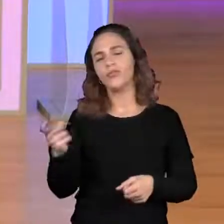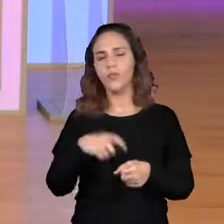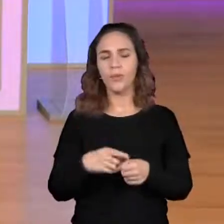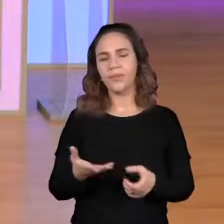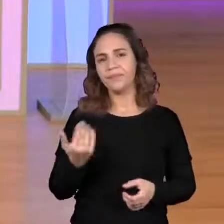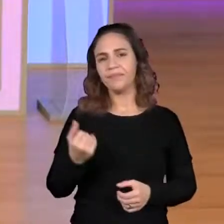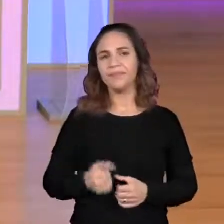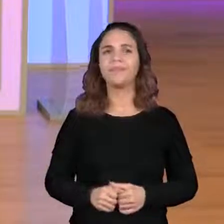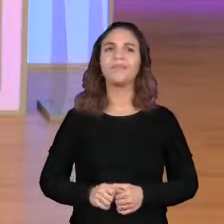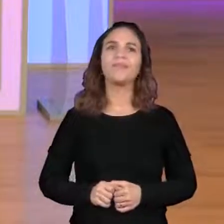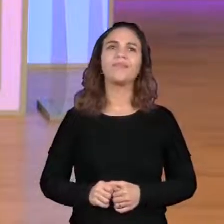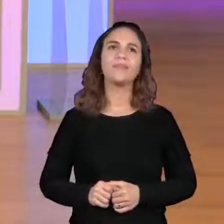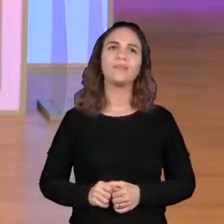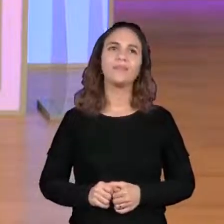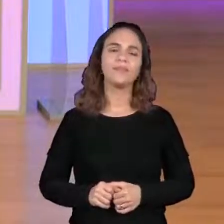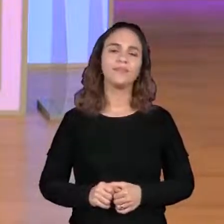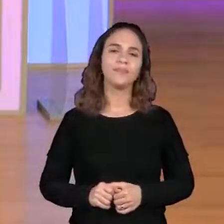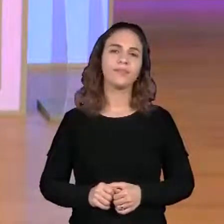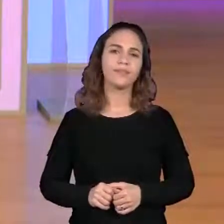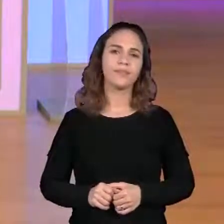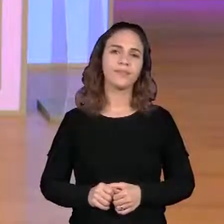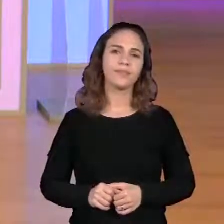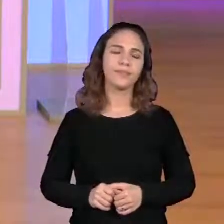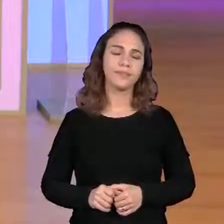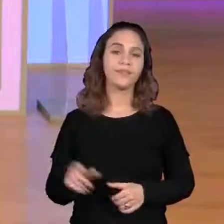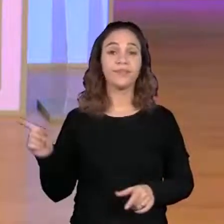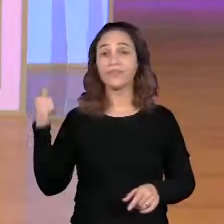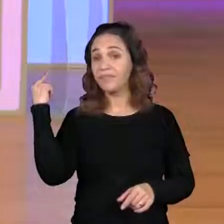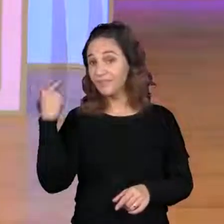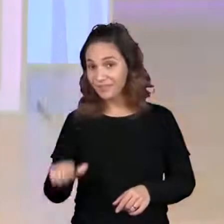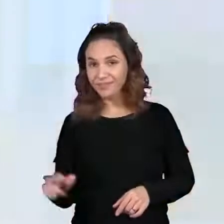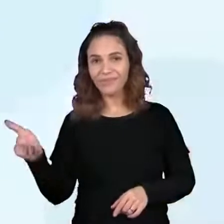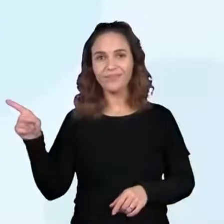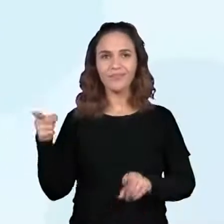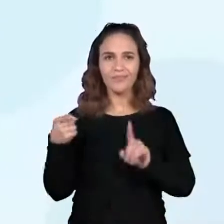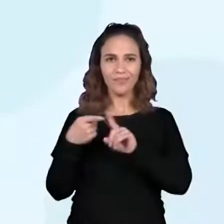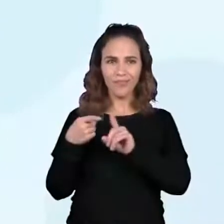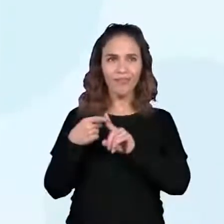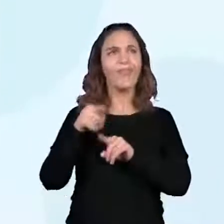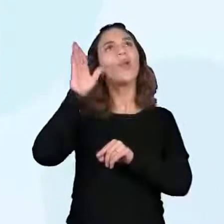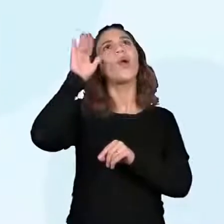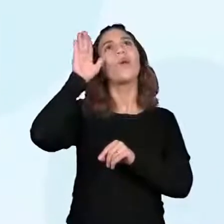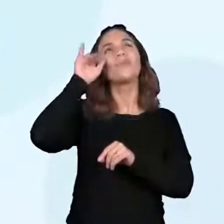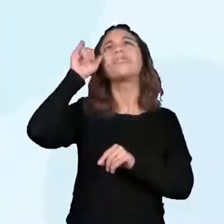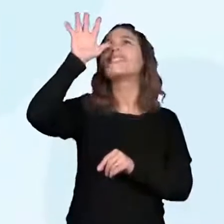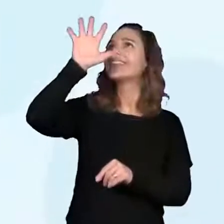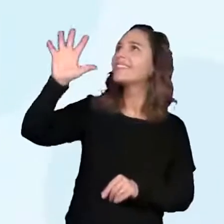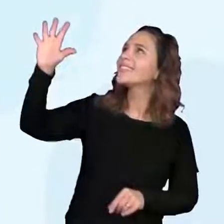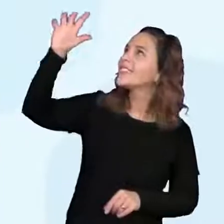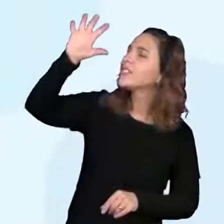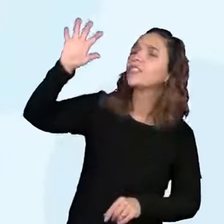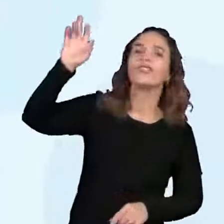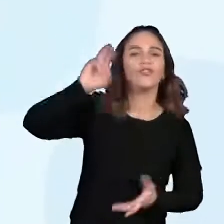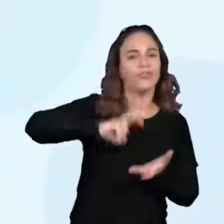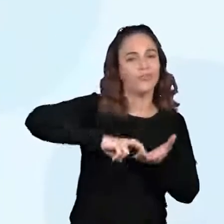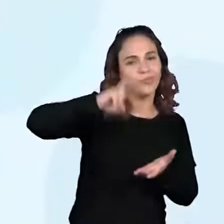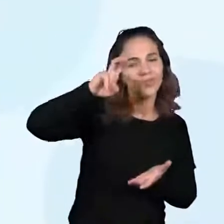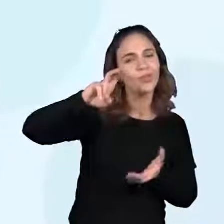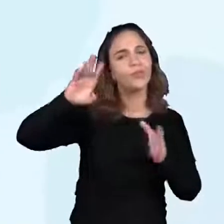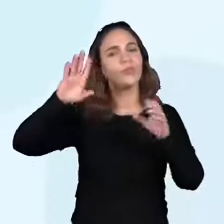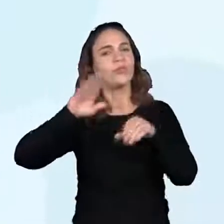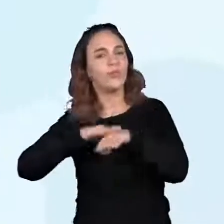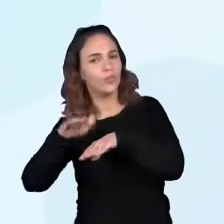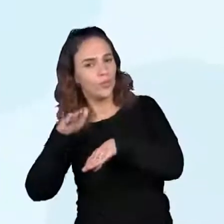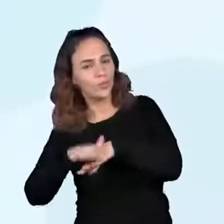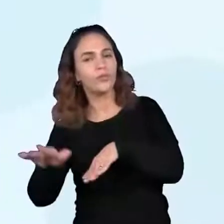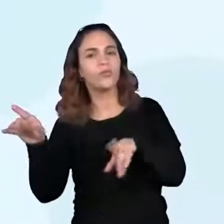para o texto? Olha só. Além de poder observar os astros de dia ou à noite e a